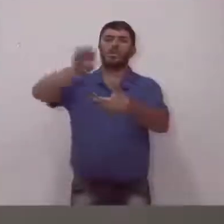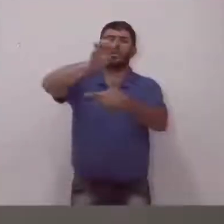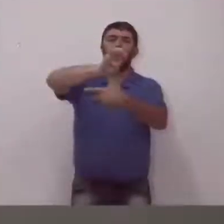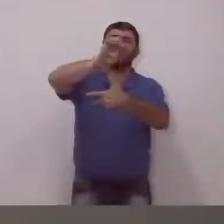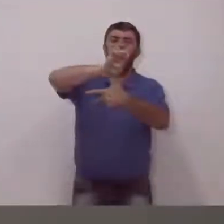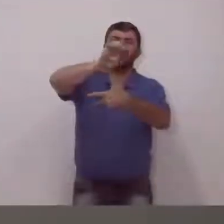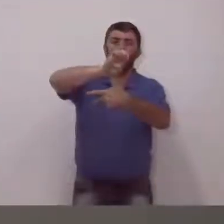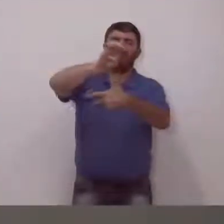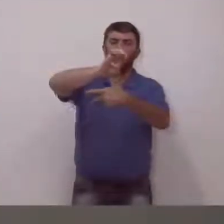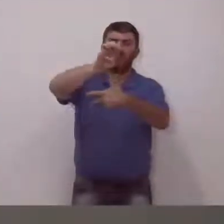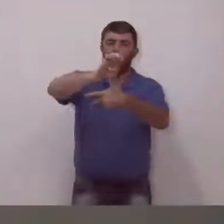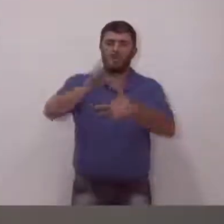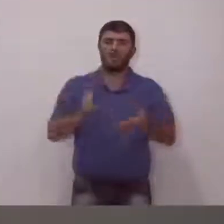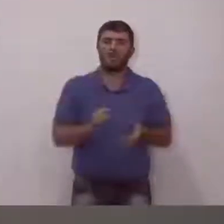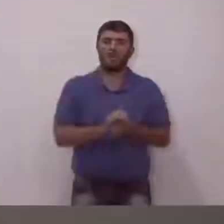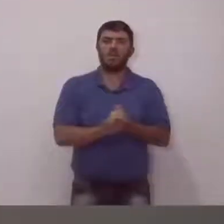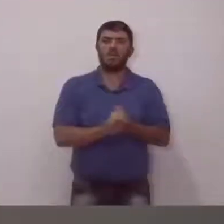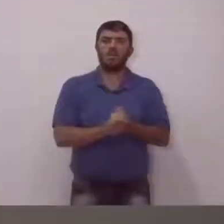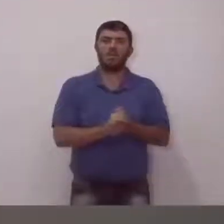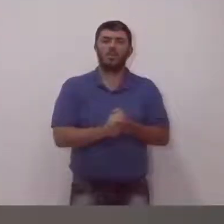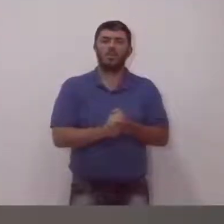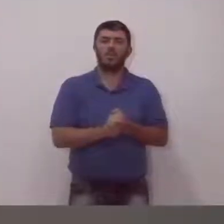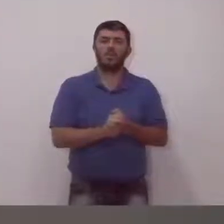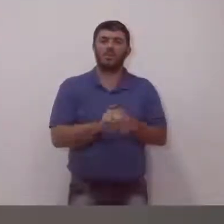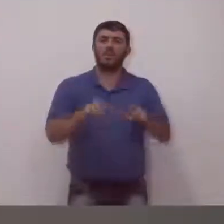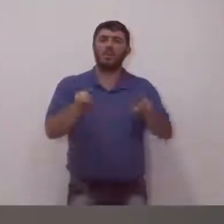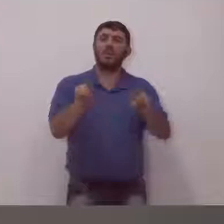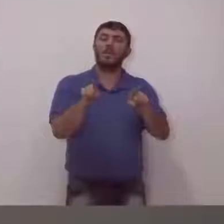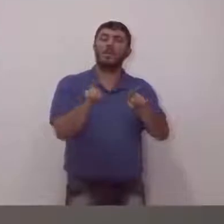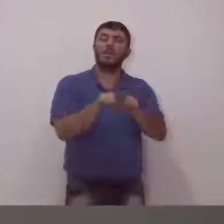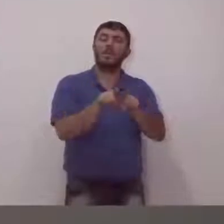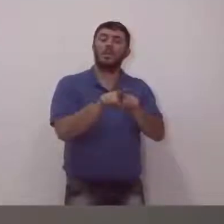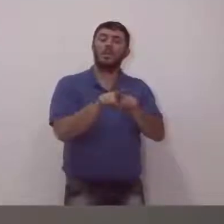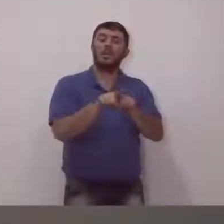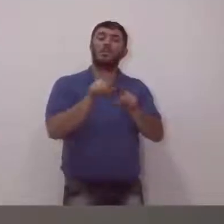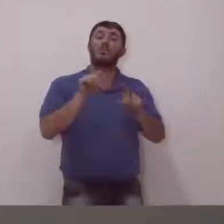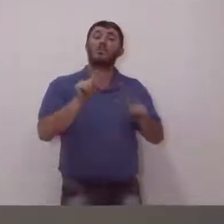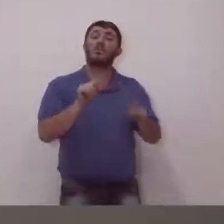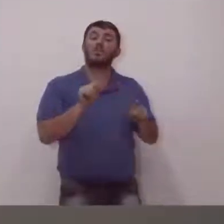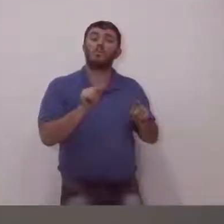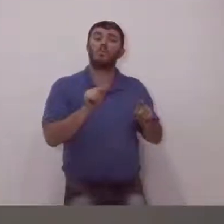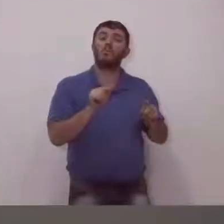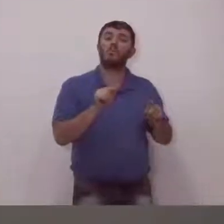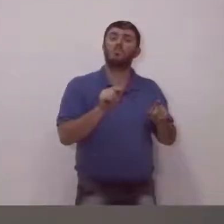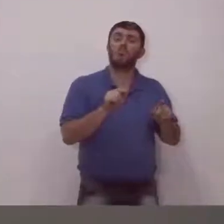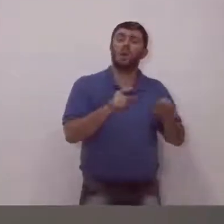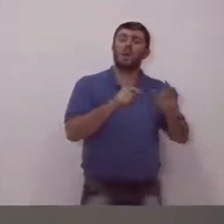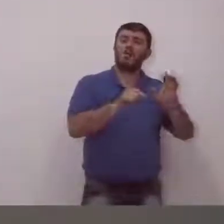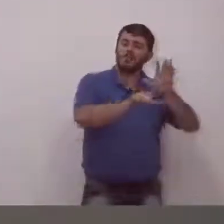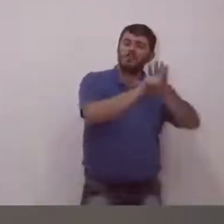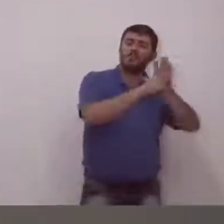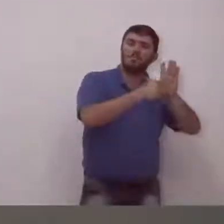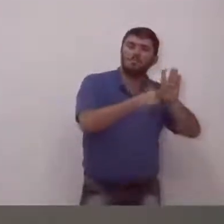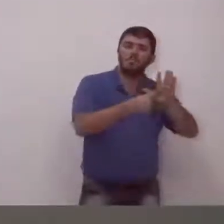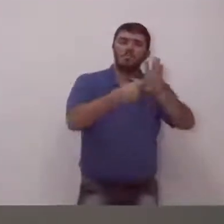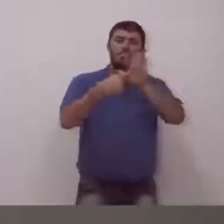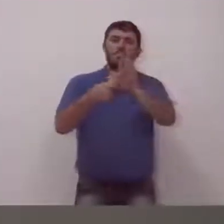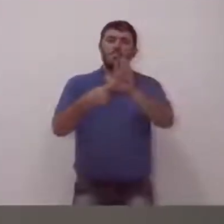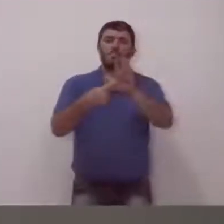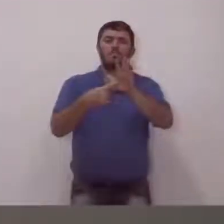E as indicações é a mesma maneira. Marquinho Ferraz, que passou aqui como vereador em outro